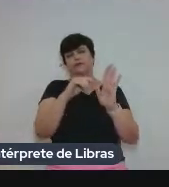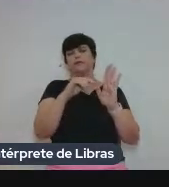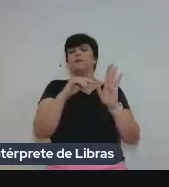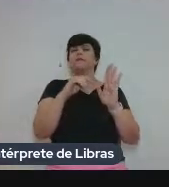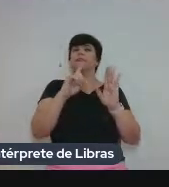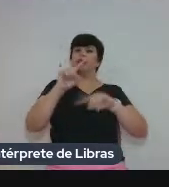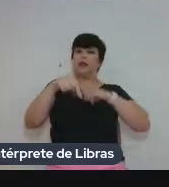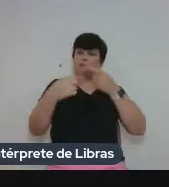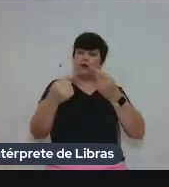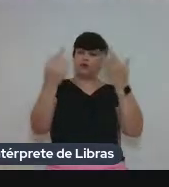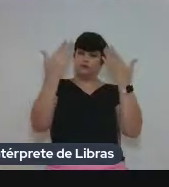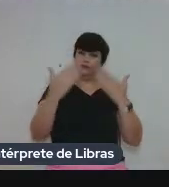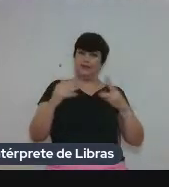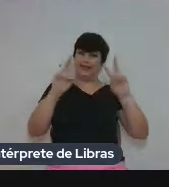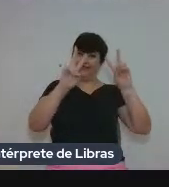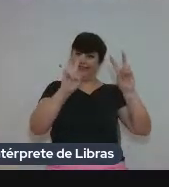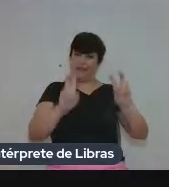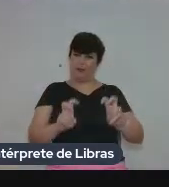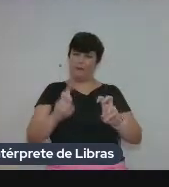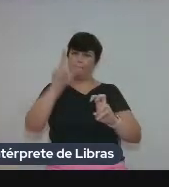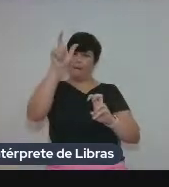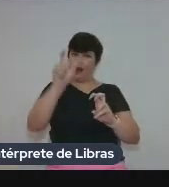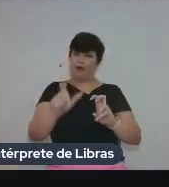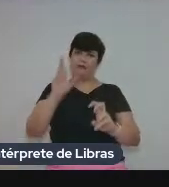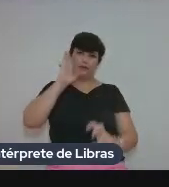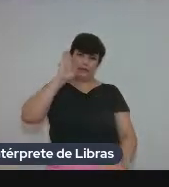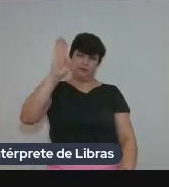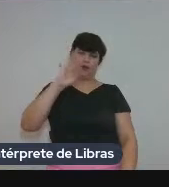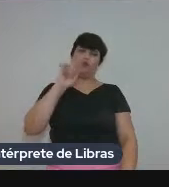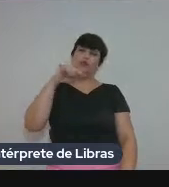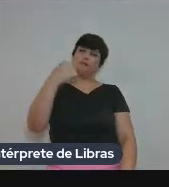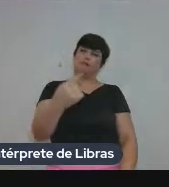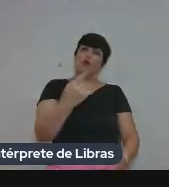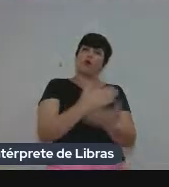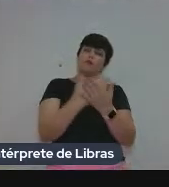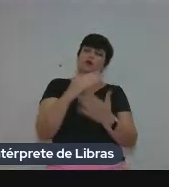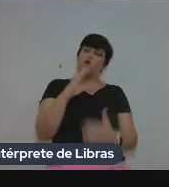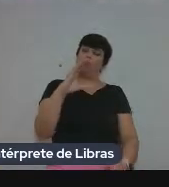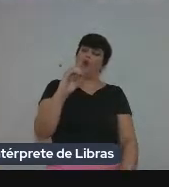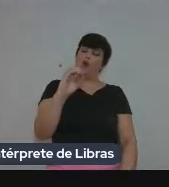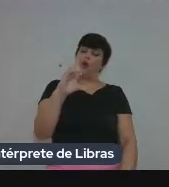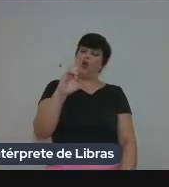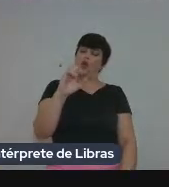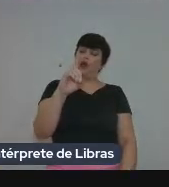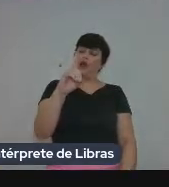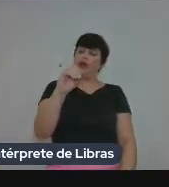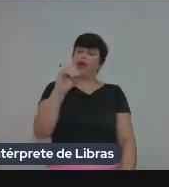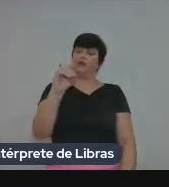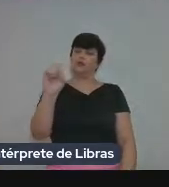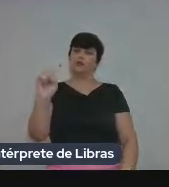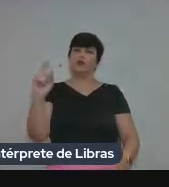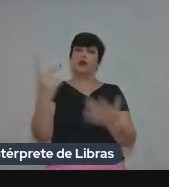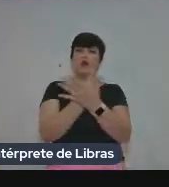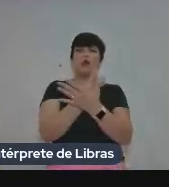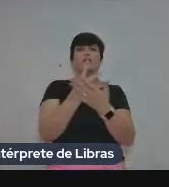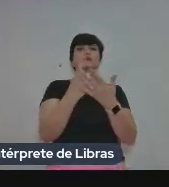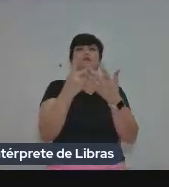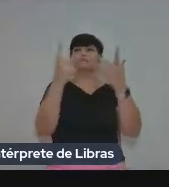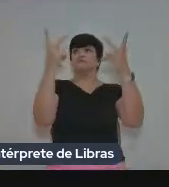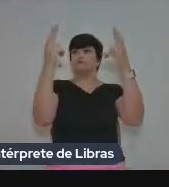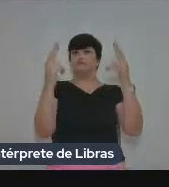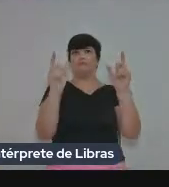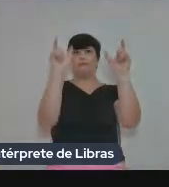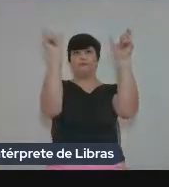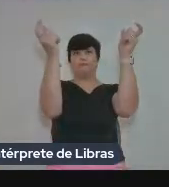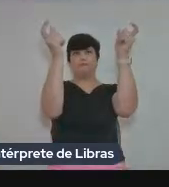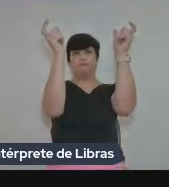parti da análise temática com as palavras-chave, eu fui para a análise dos colocados, ou seja, quais palavras concorrem com outras